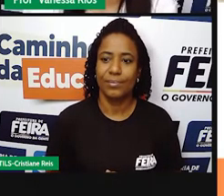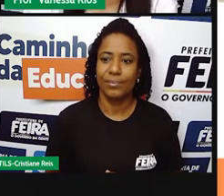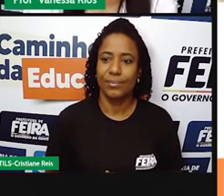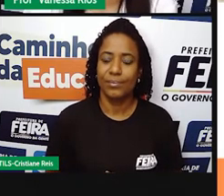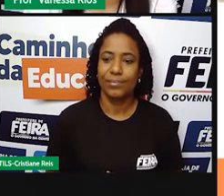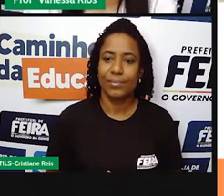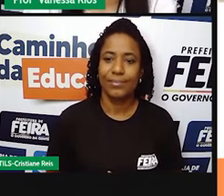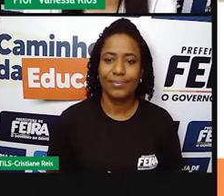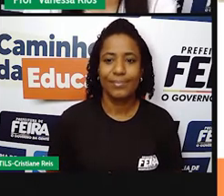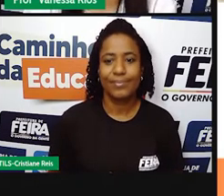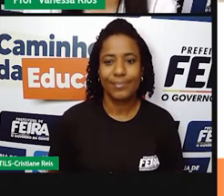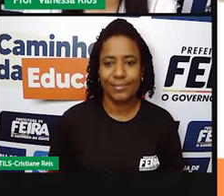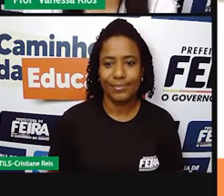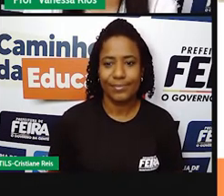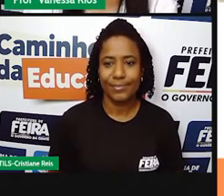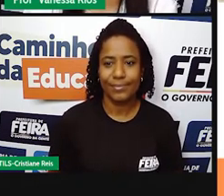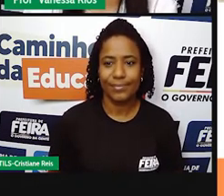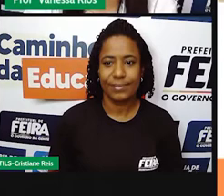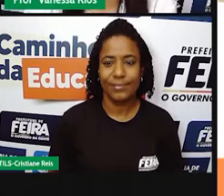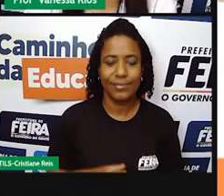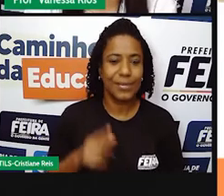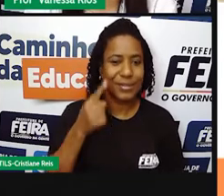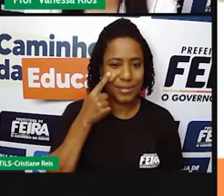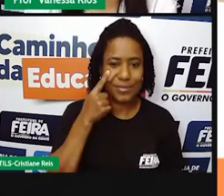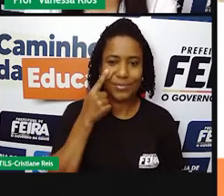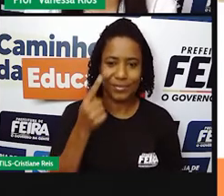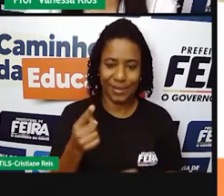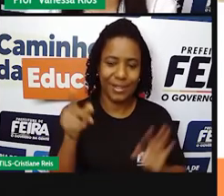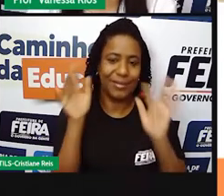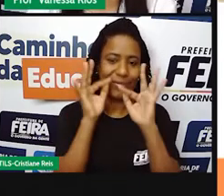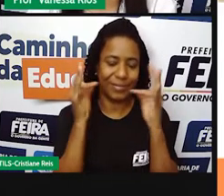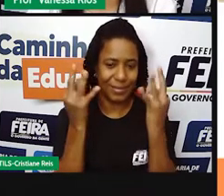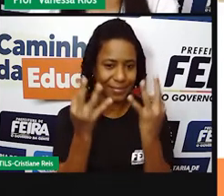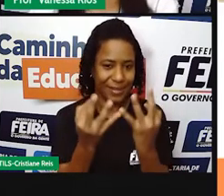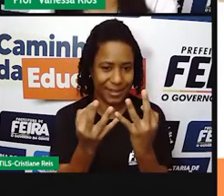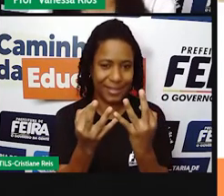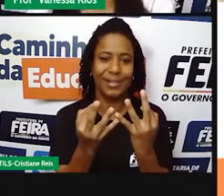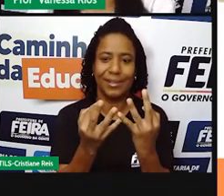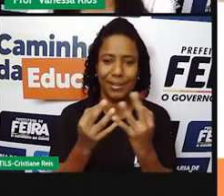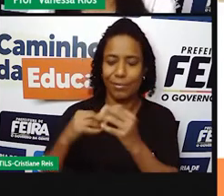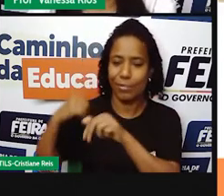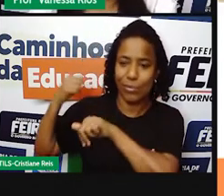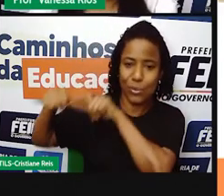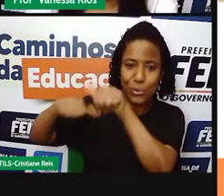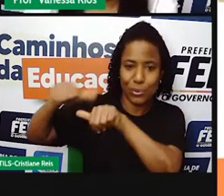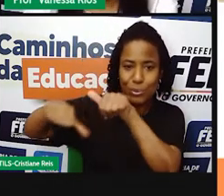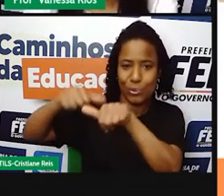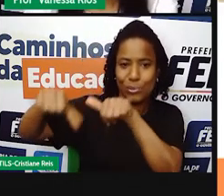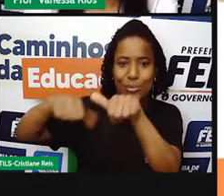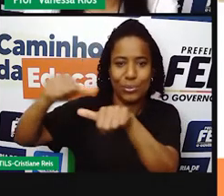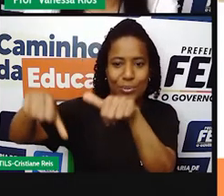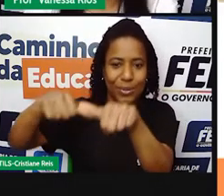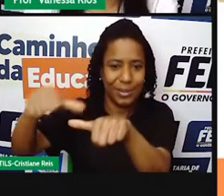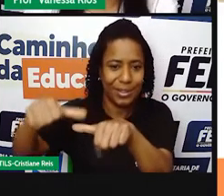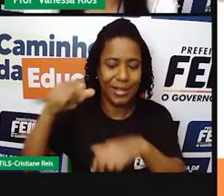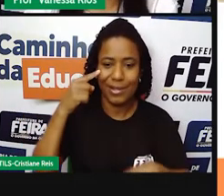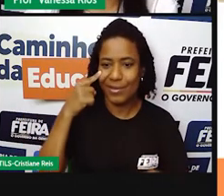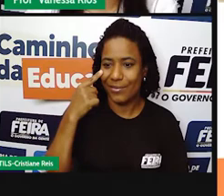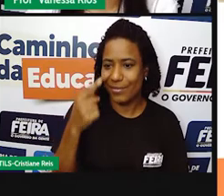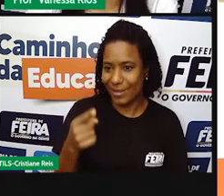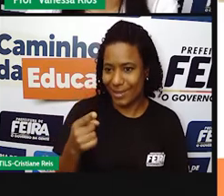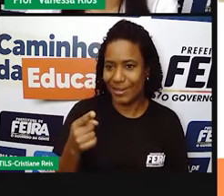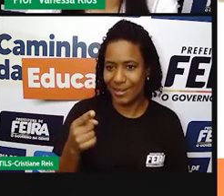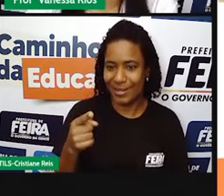E aí, quando a gente observa as famílias, né? E a Pró falando aí de que tudo muda, tudo se transforma, a gente tem aqui a